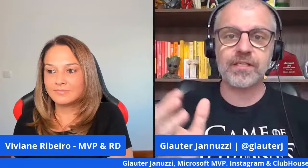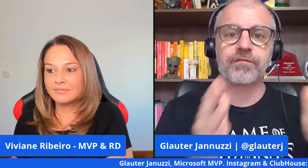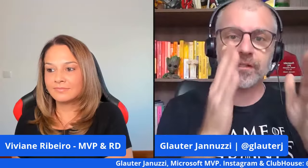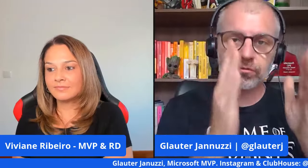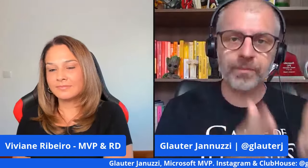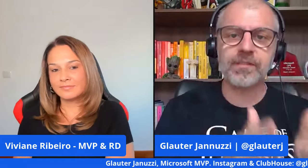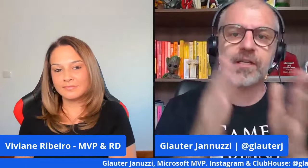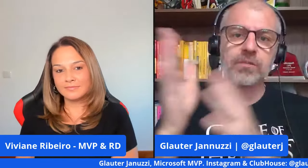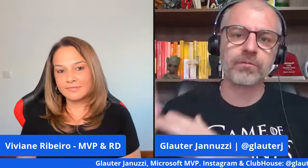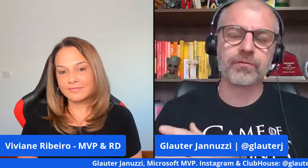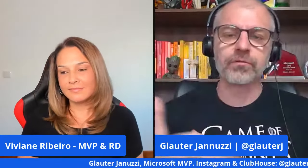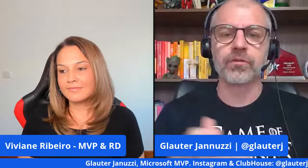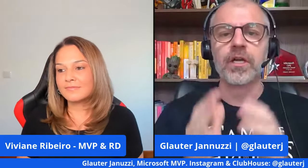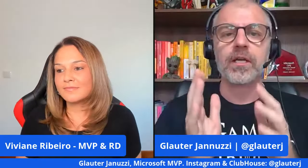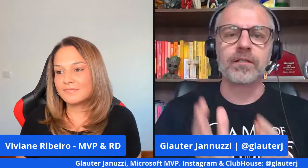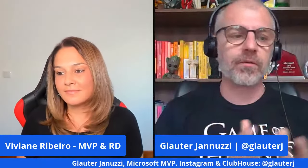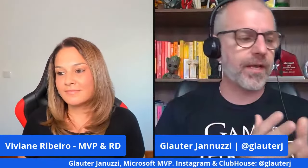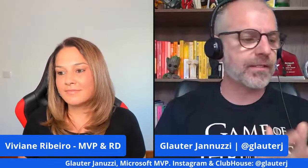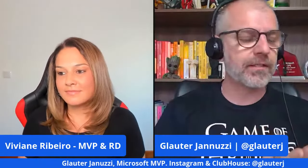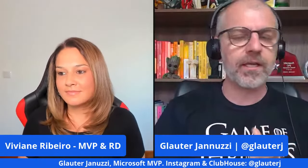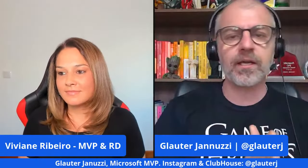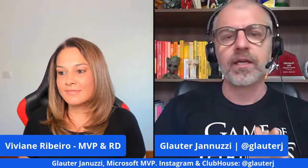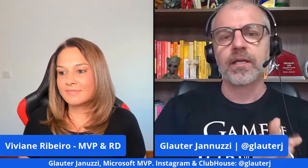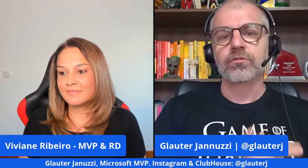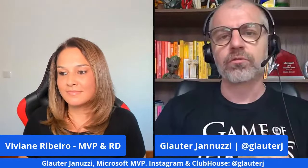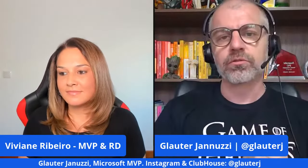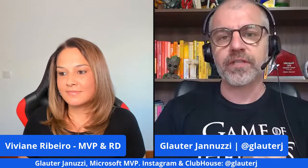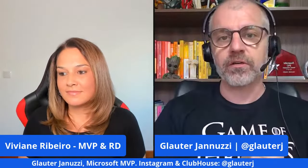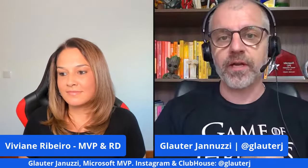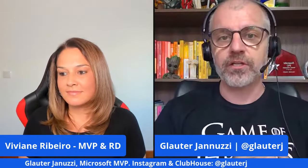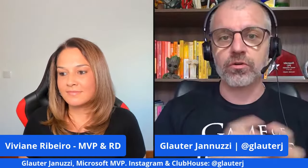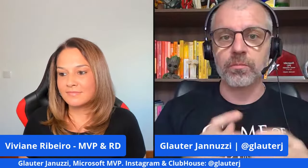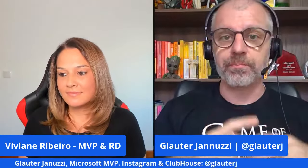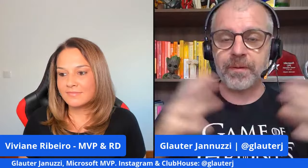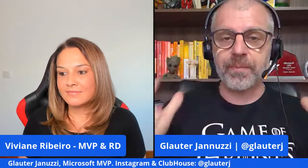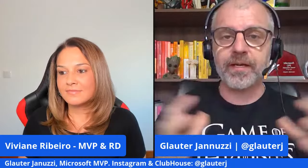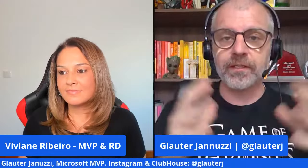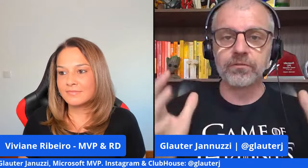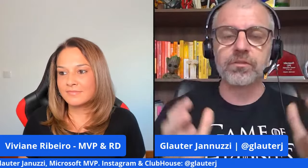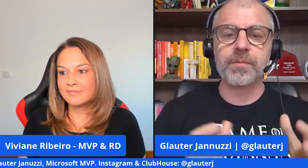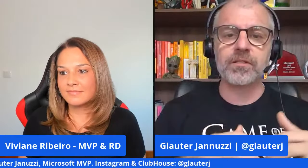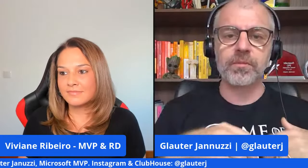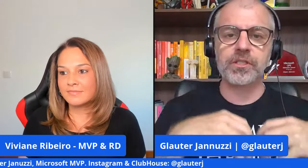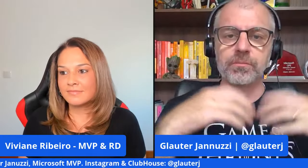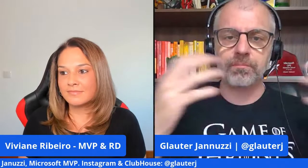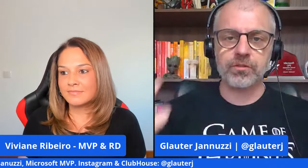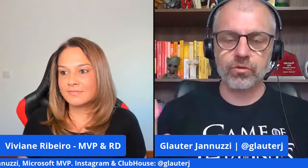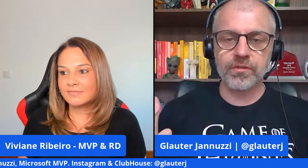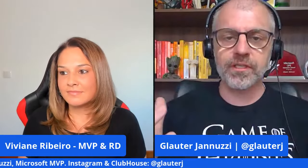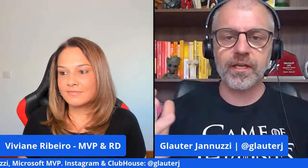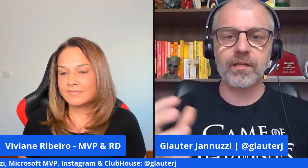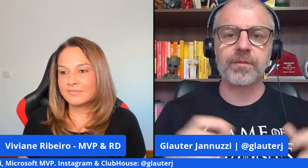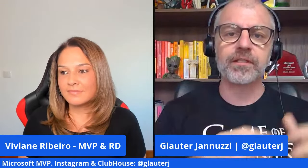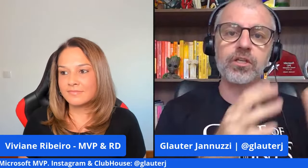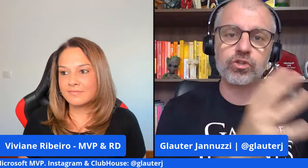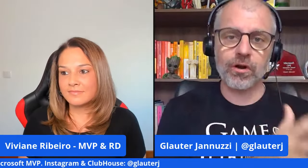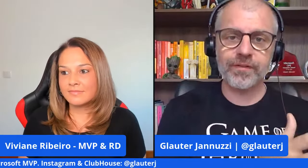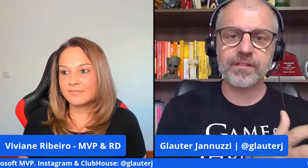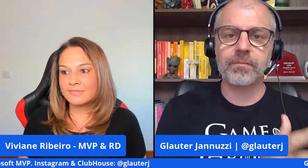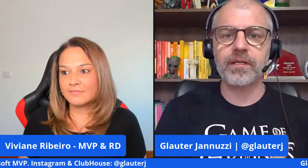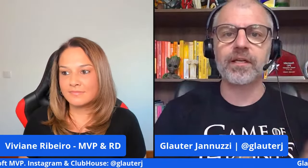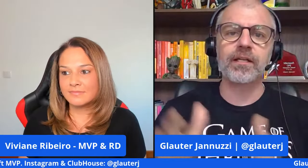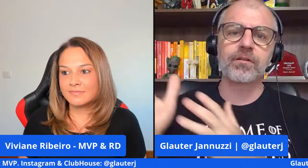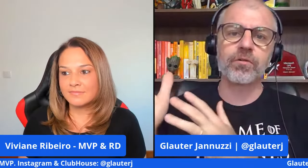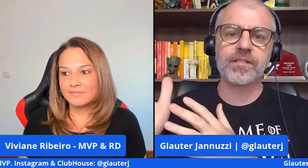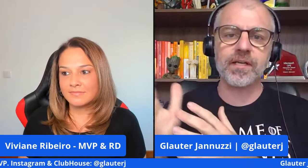potencializar de fato no presente pro futuro então essa é a ideia do Tech Red como preparando especialmente pessoas que querem empreender e